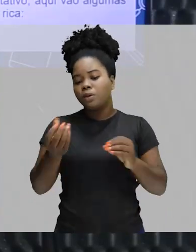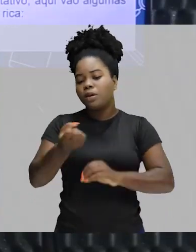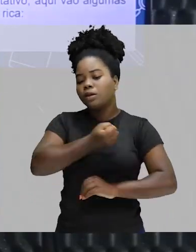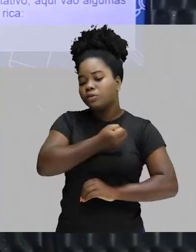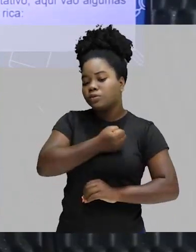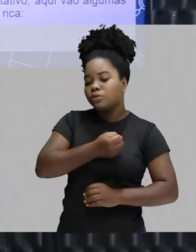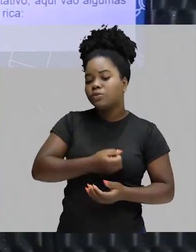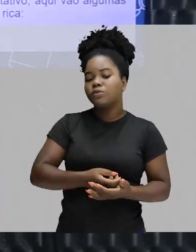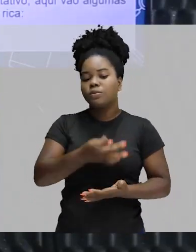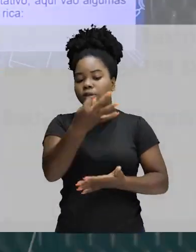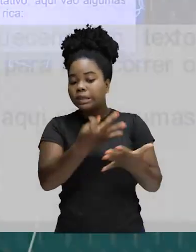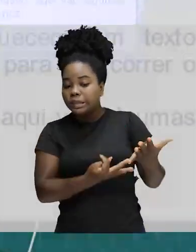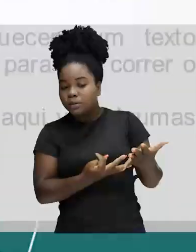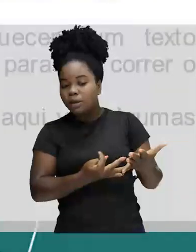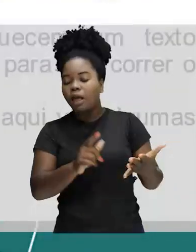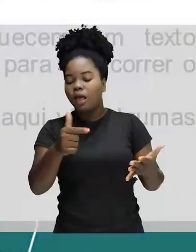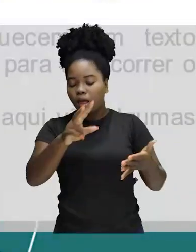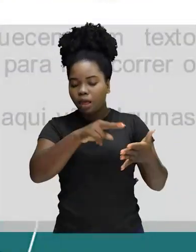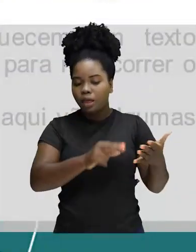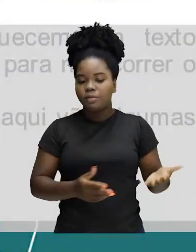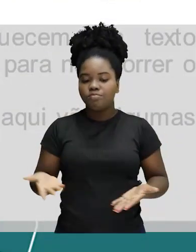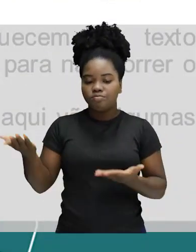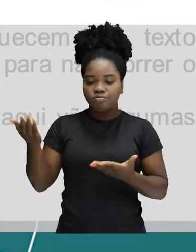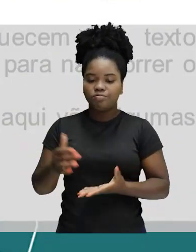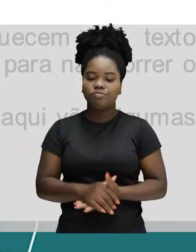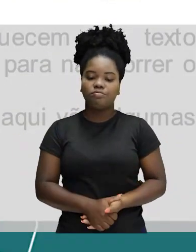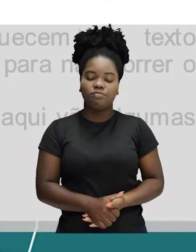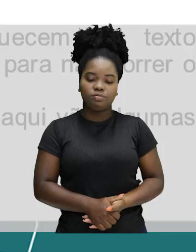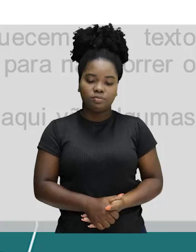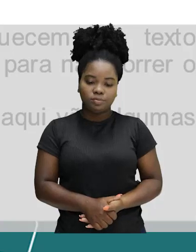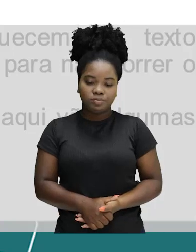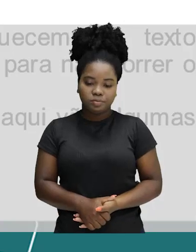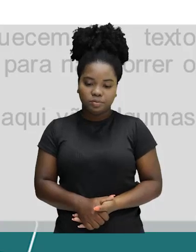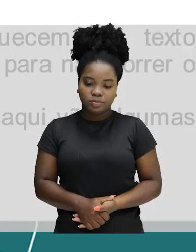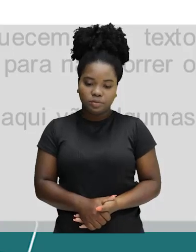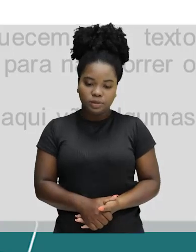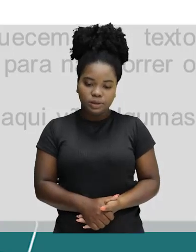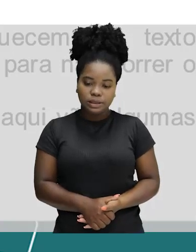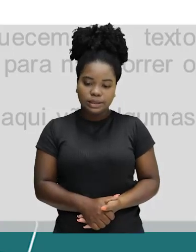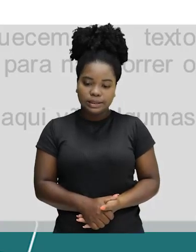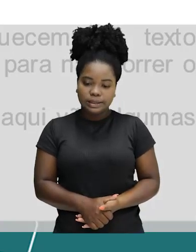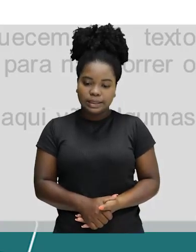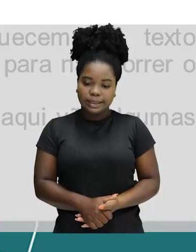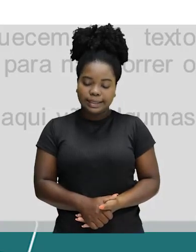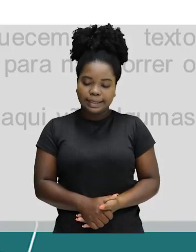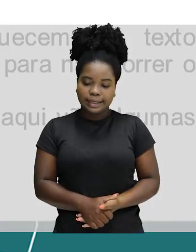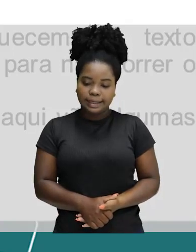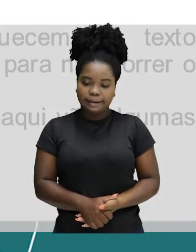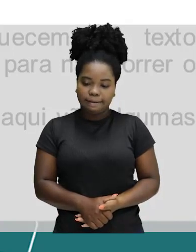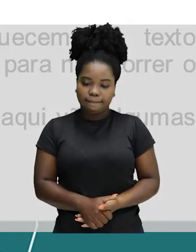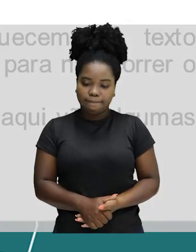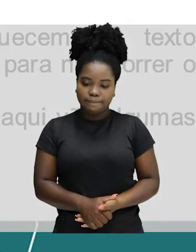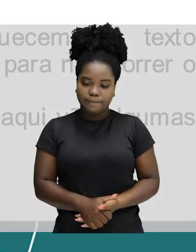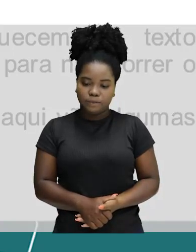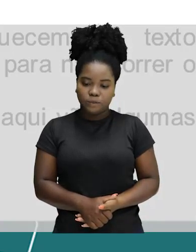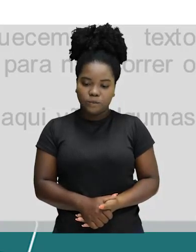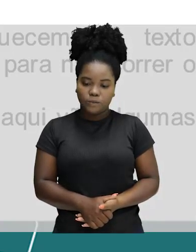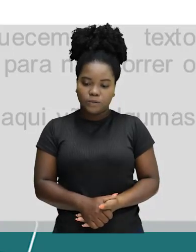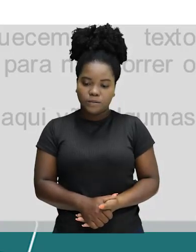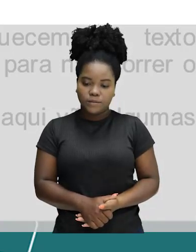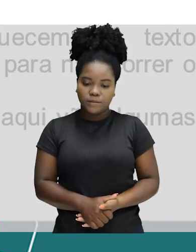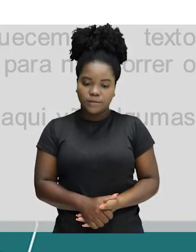dentro do seu texto? Nós sabemos que usar índices, estatísticas, etc. Enriquecem um texto dissertativo.